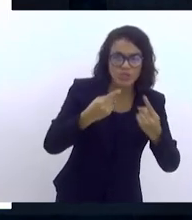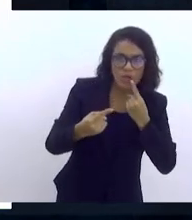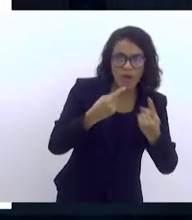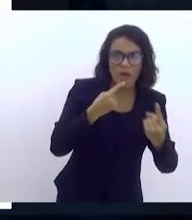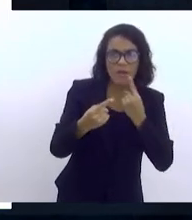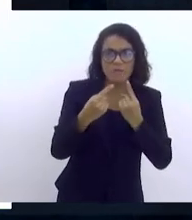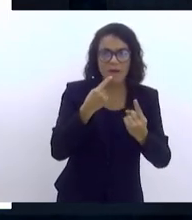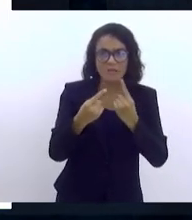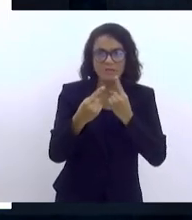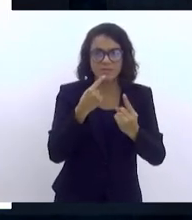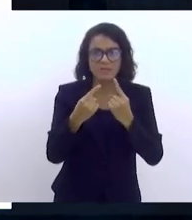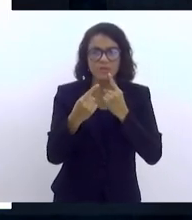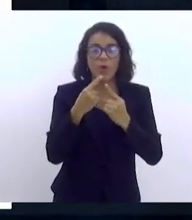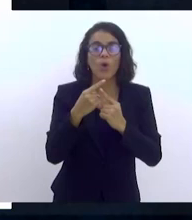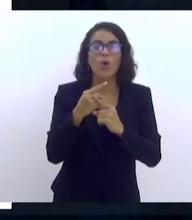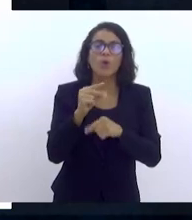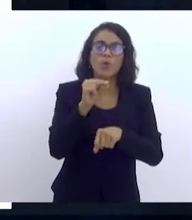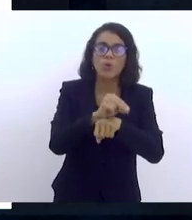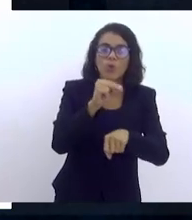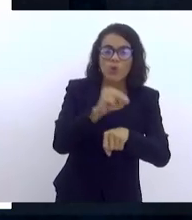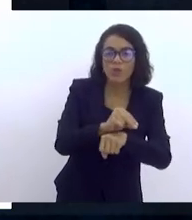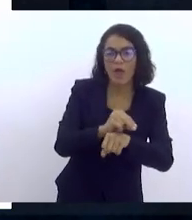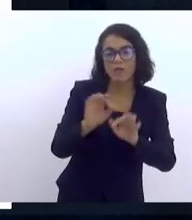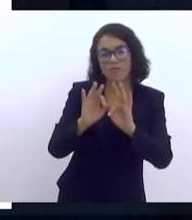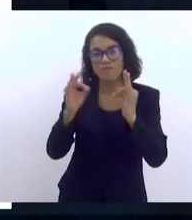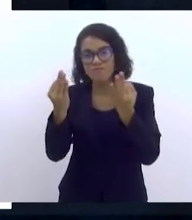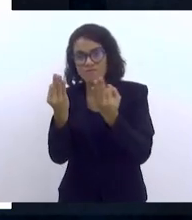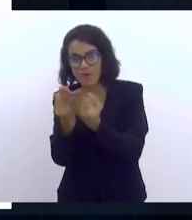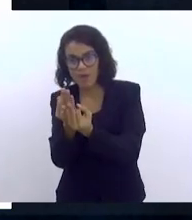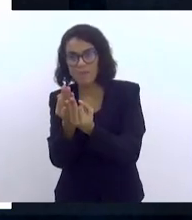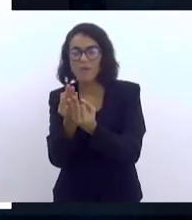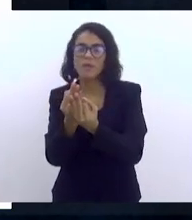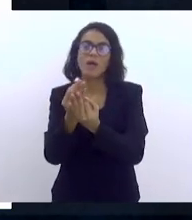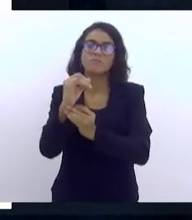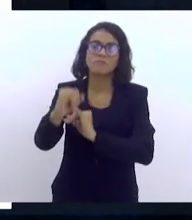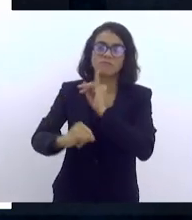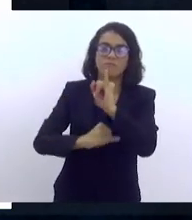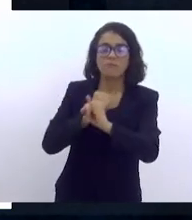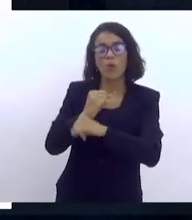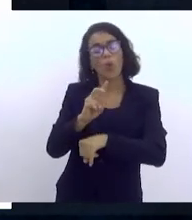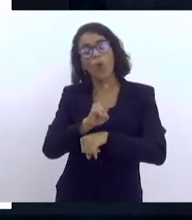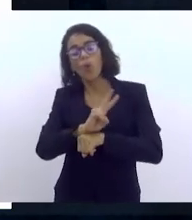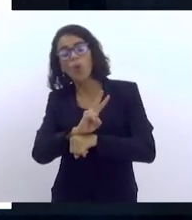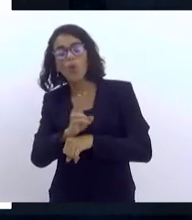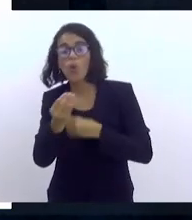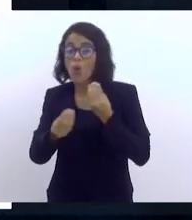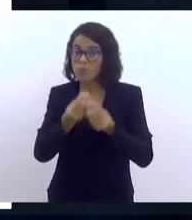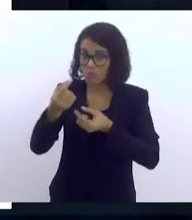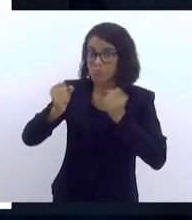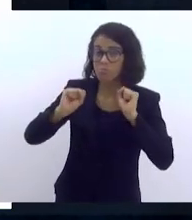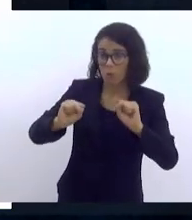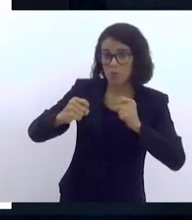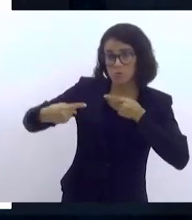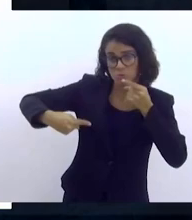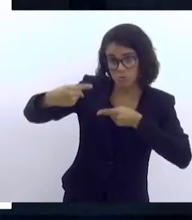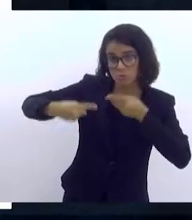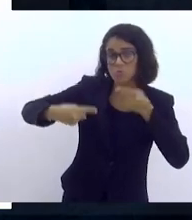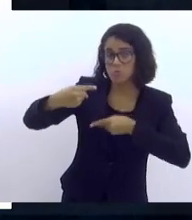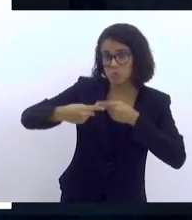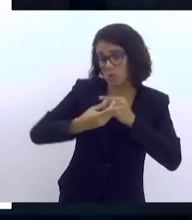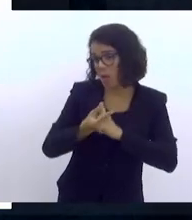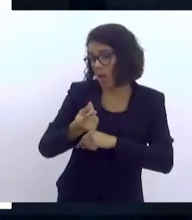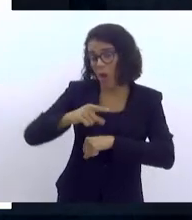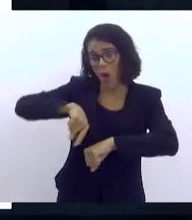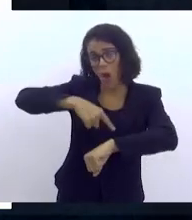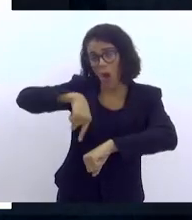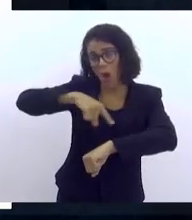controle parental na navegabilidade de internet. Como é que isso é feito? Nós podemos discutir horas sobre isso.